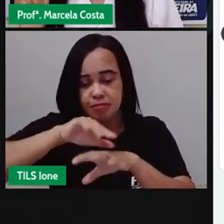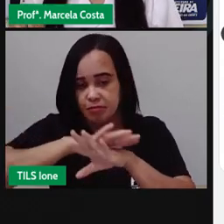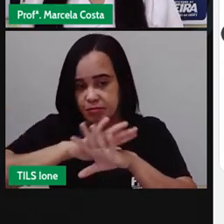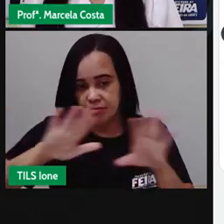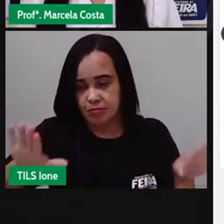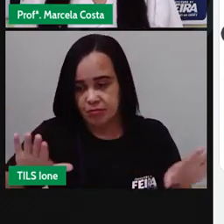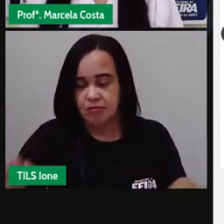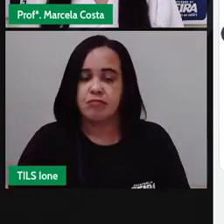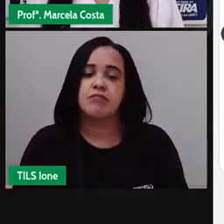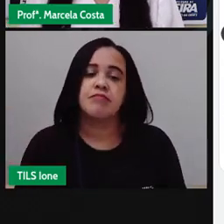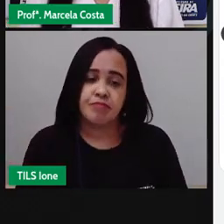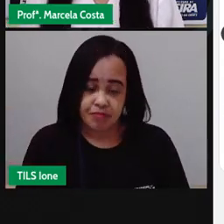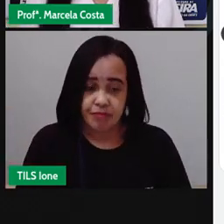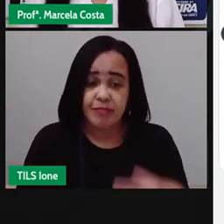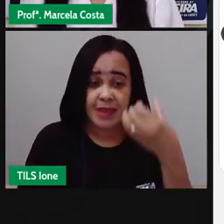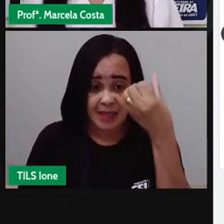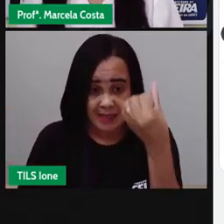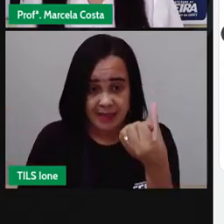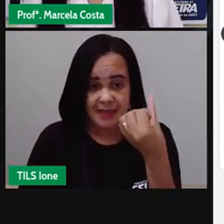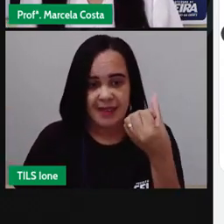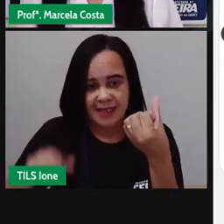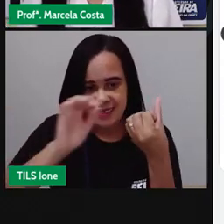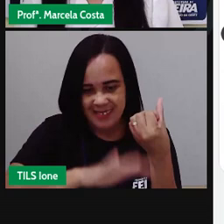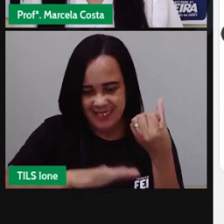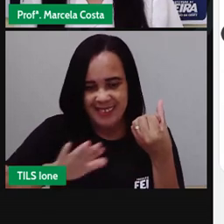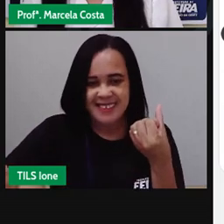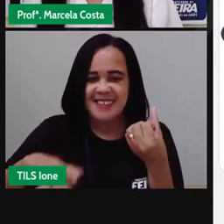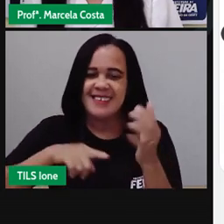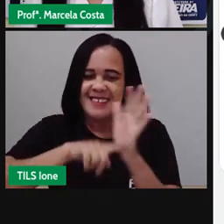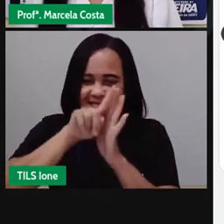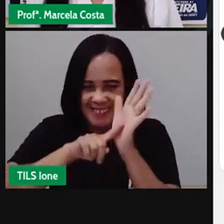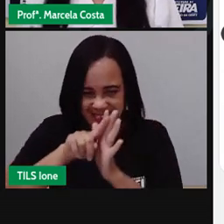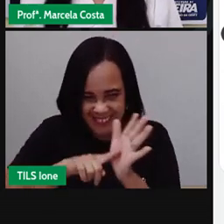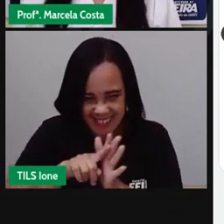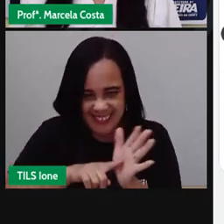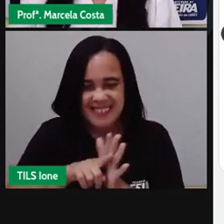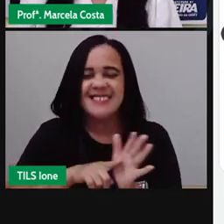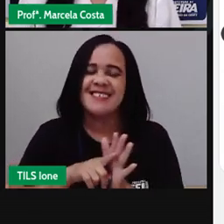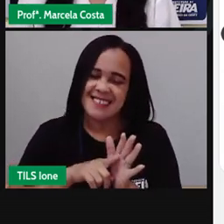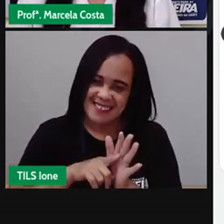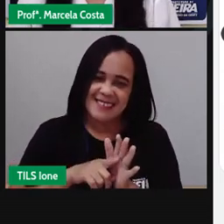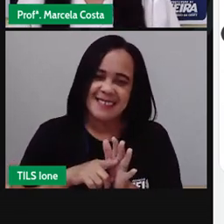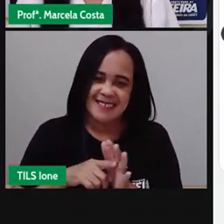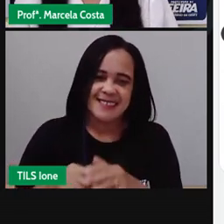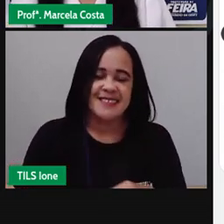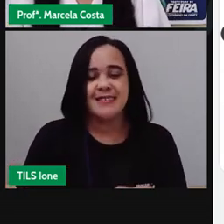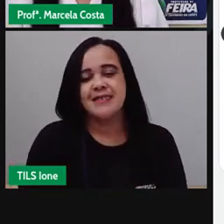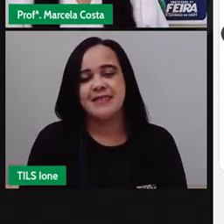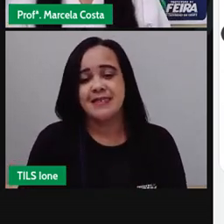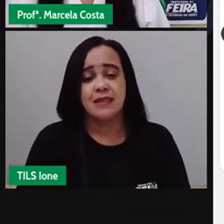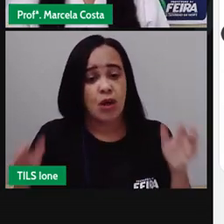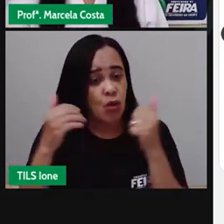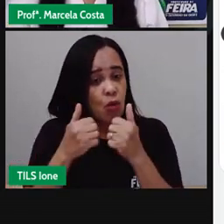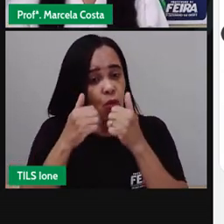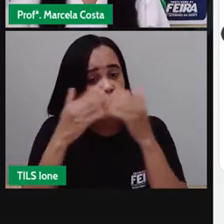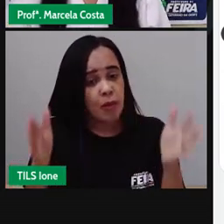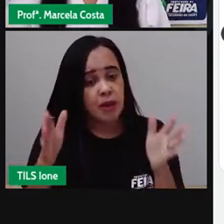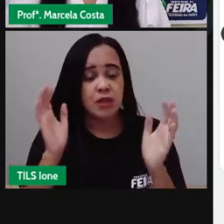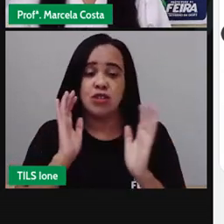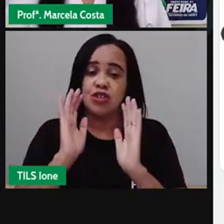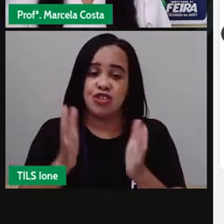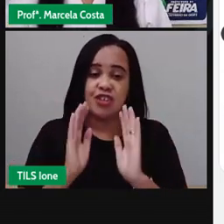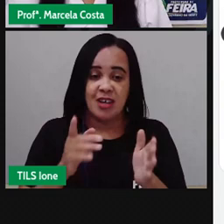seis crianças que participaram da pesquisa eu já comecei a fazer o